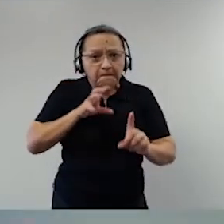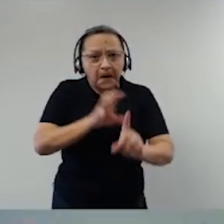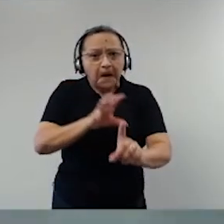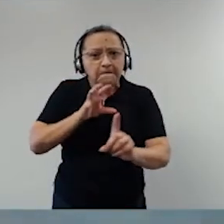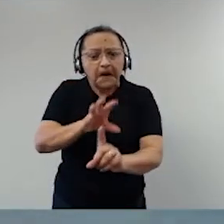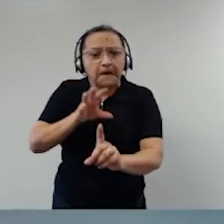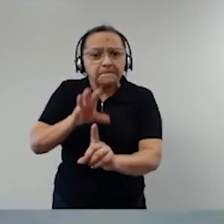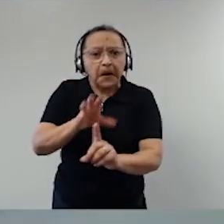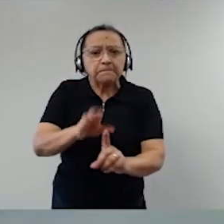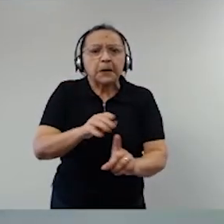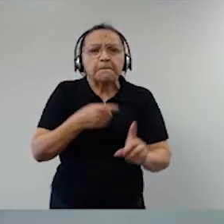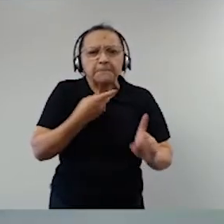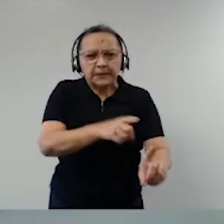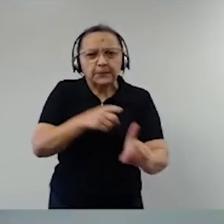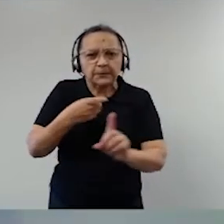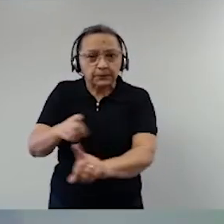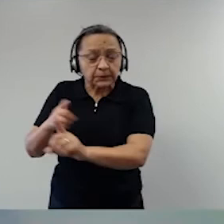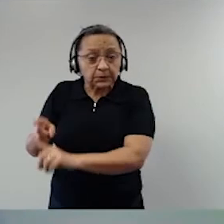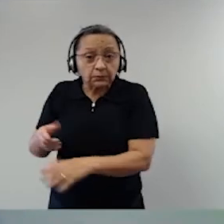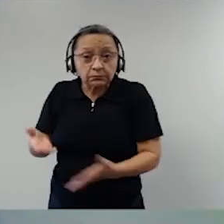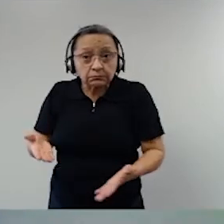segue, vai em frente, ninguém fala mais nisso.